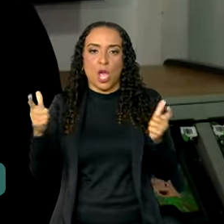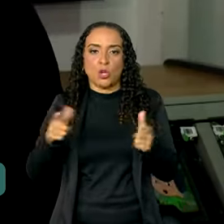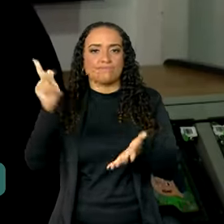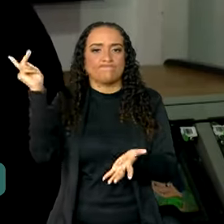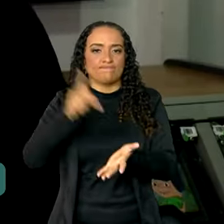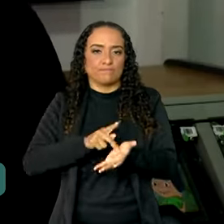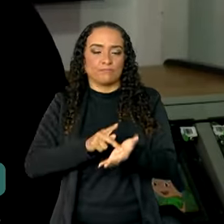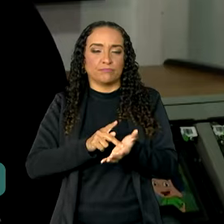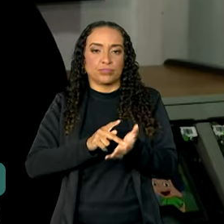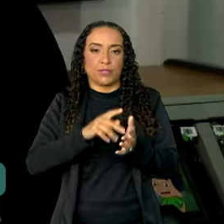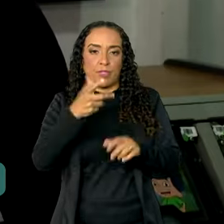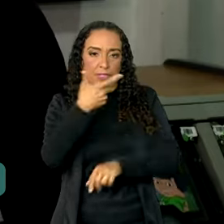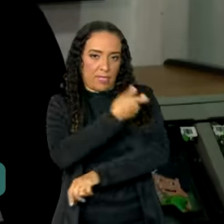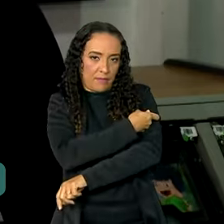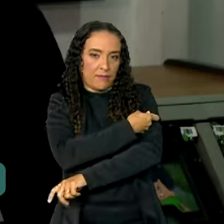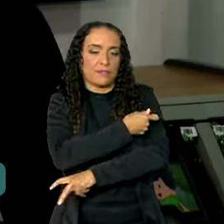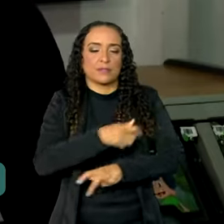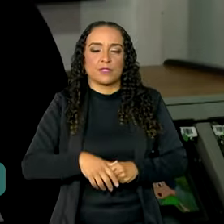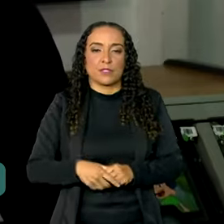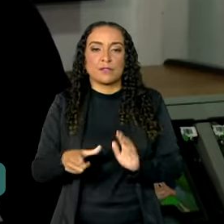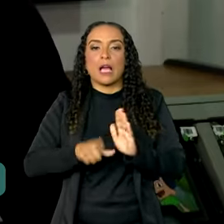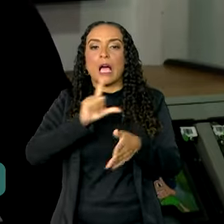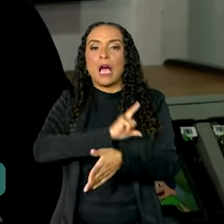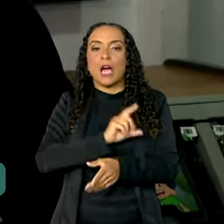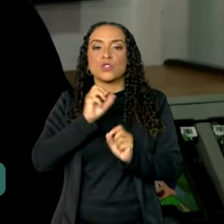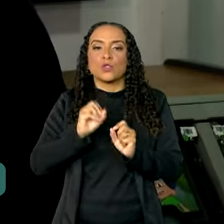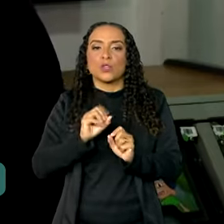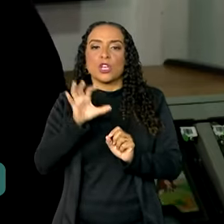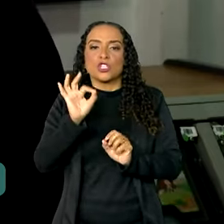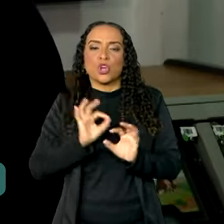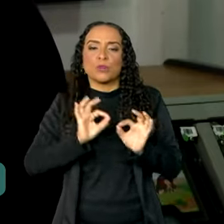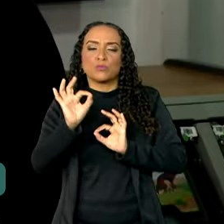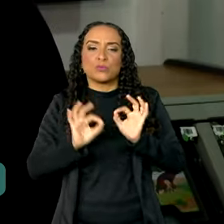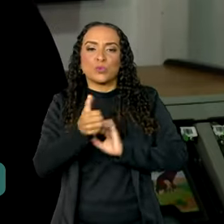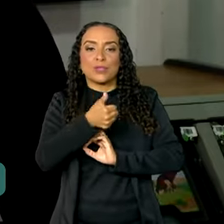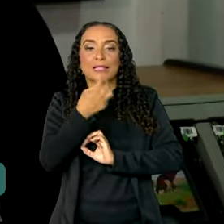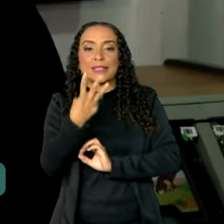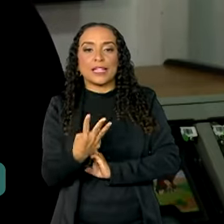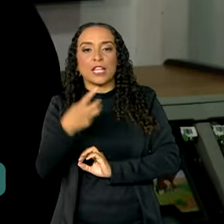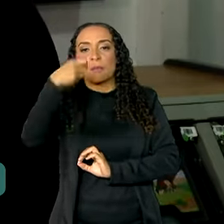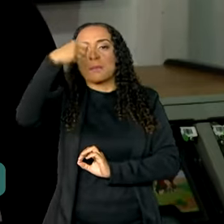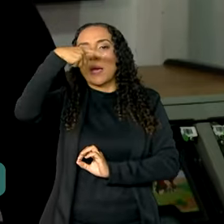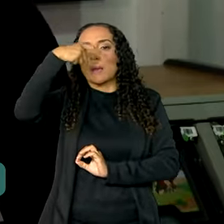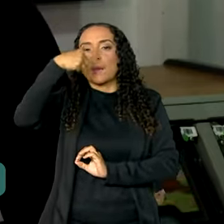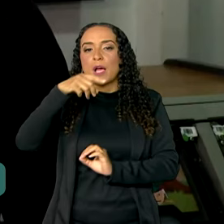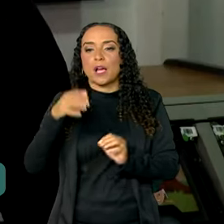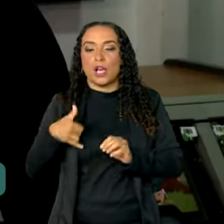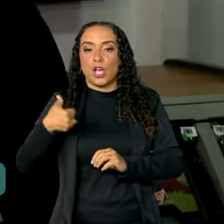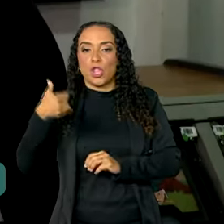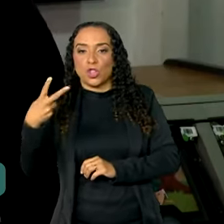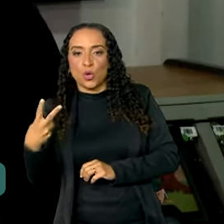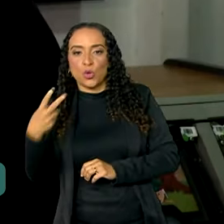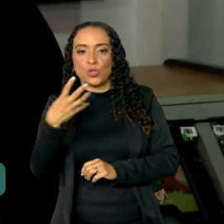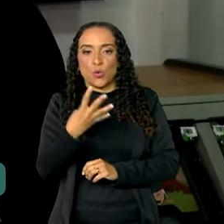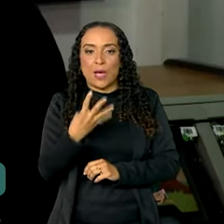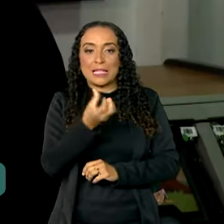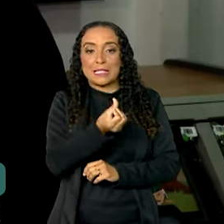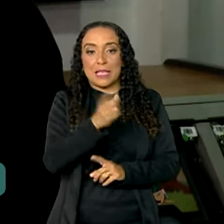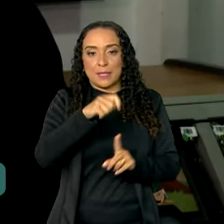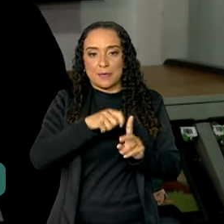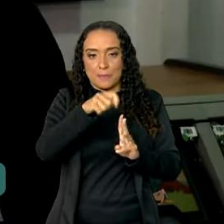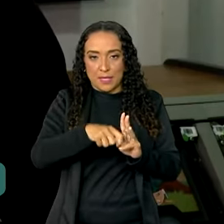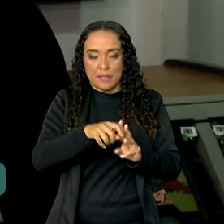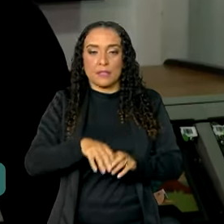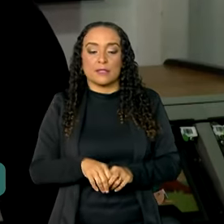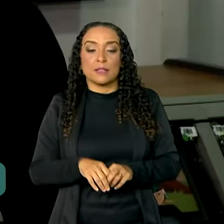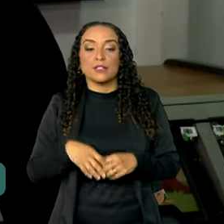eficácia do esquema vacinal. Antes era feita a administração de três doses da VIP aos dois, quatro e seis meses